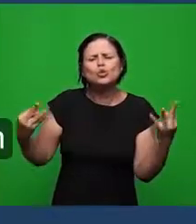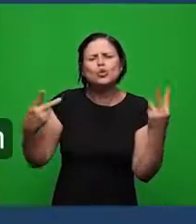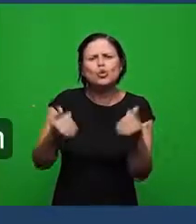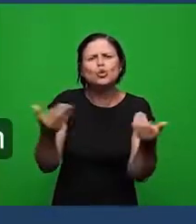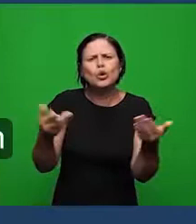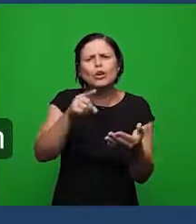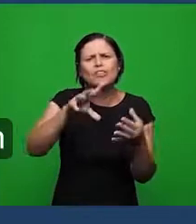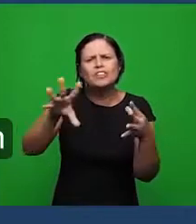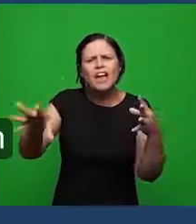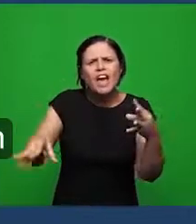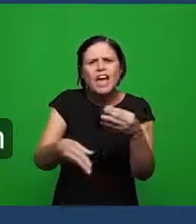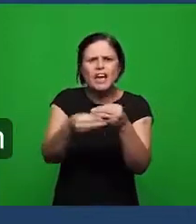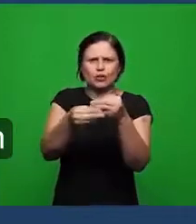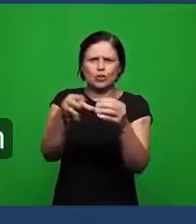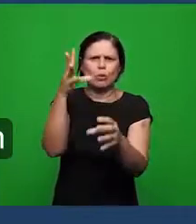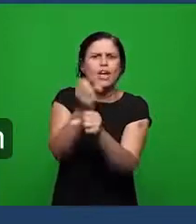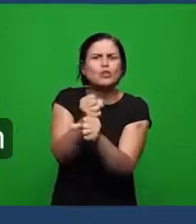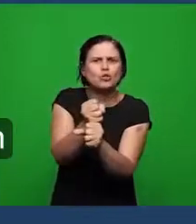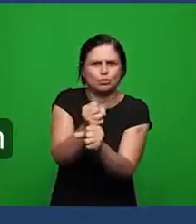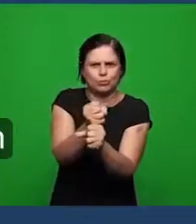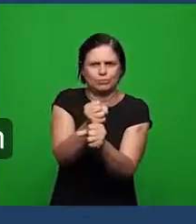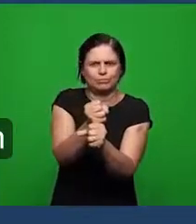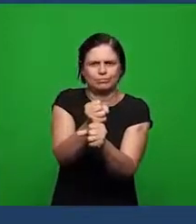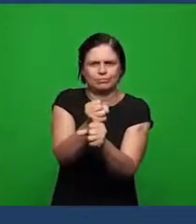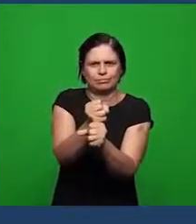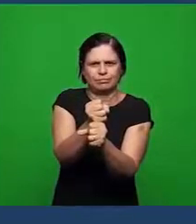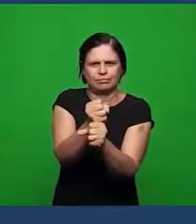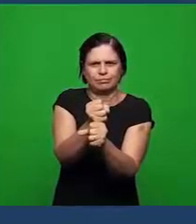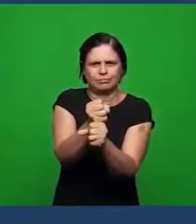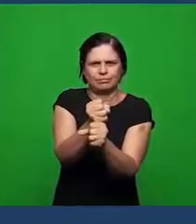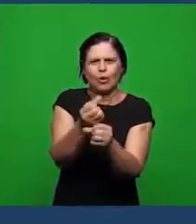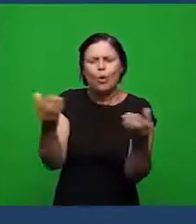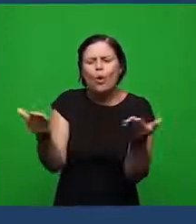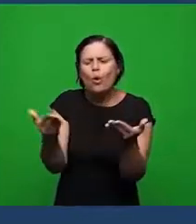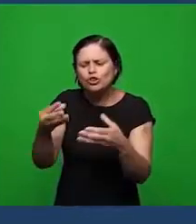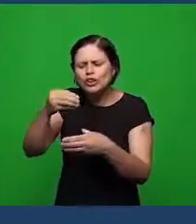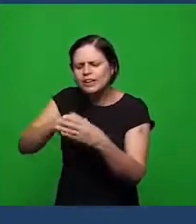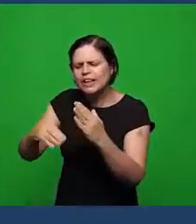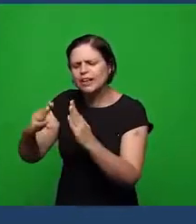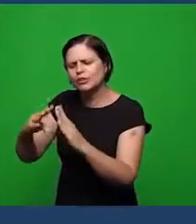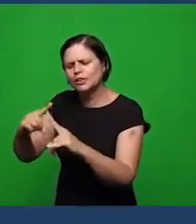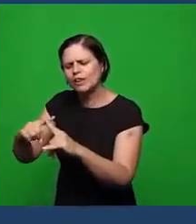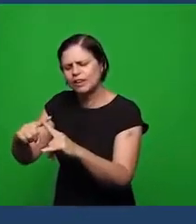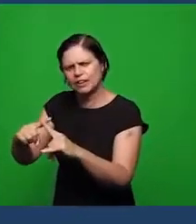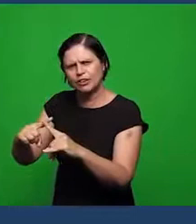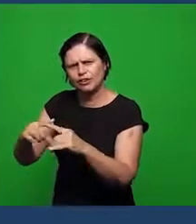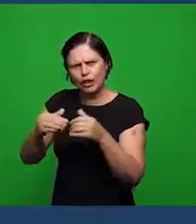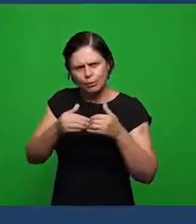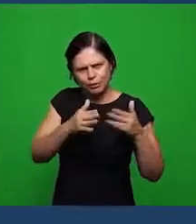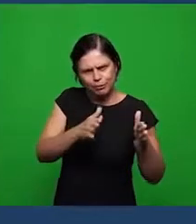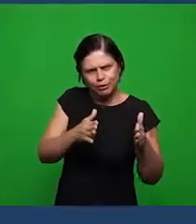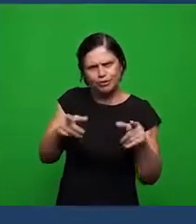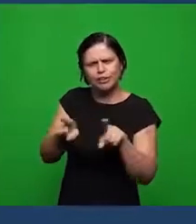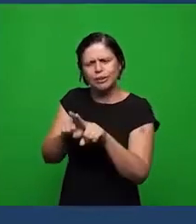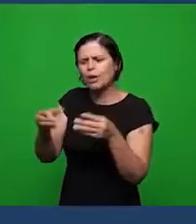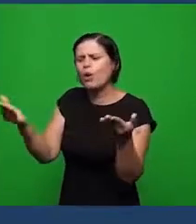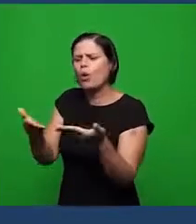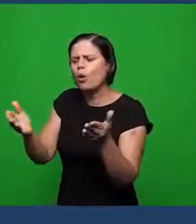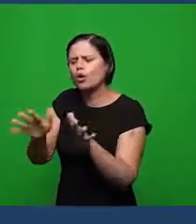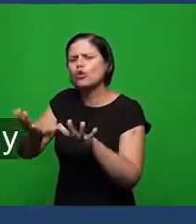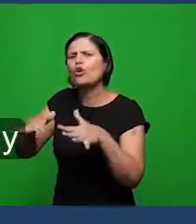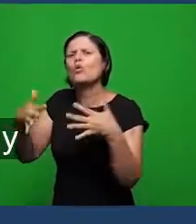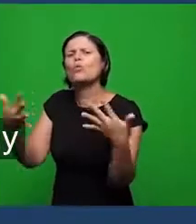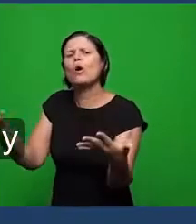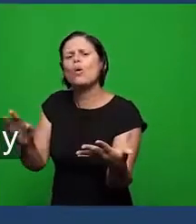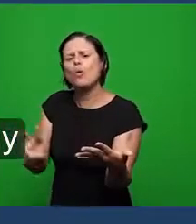nossa EBD na vida da igreja e em nossos dias qual o valor